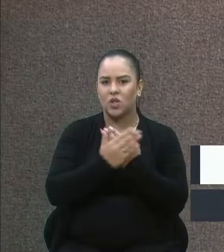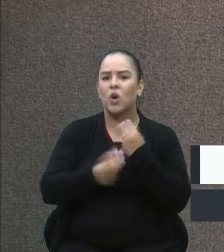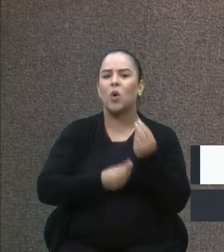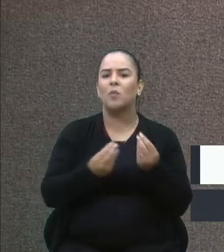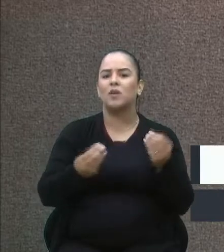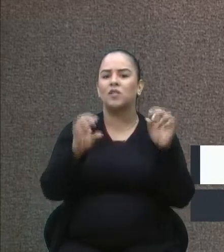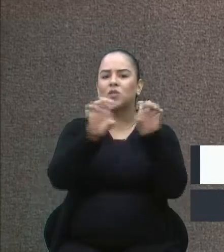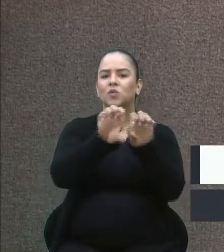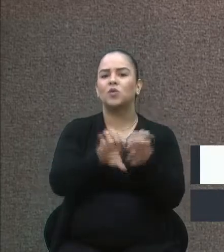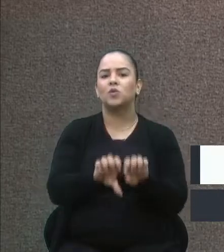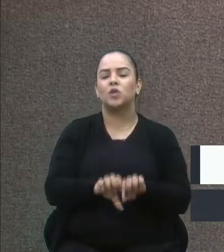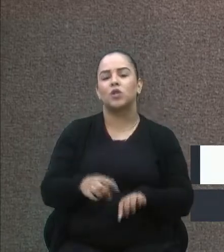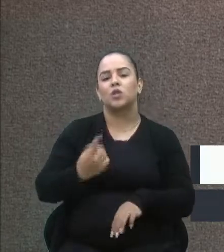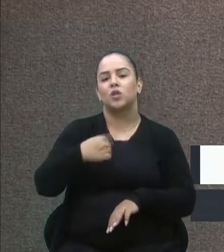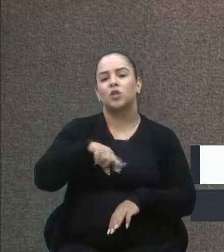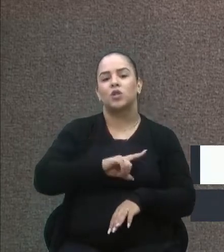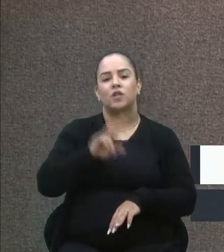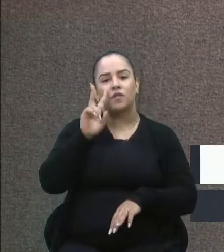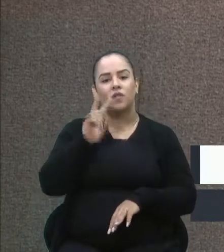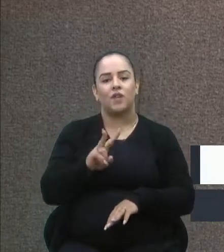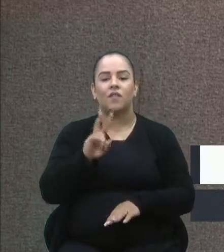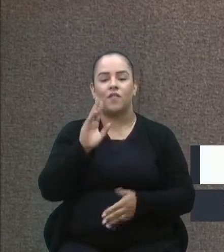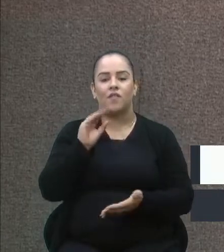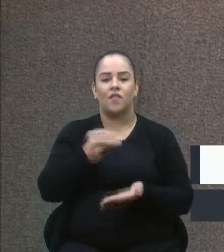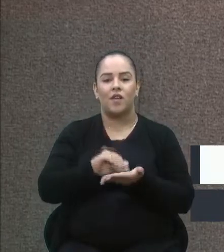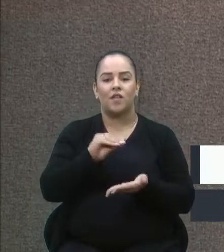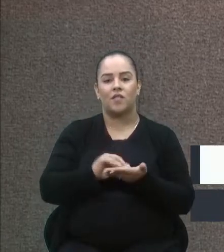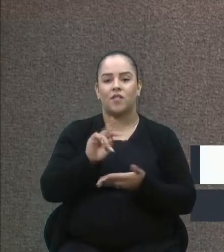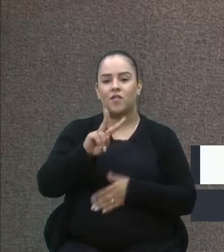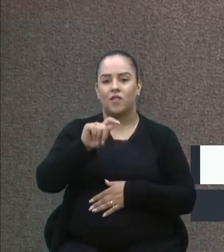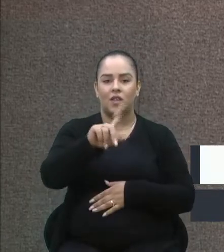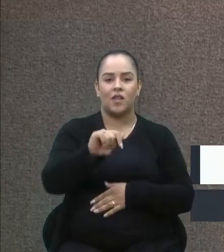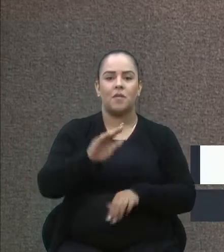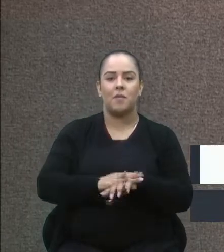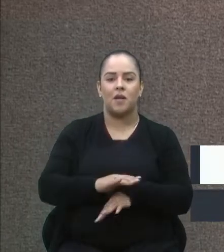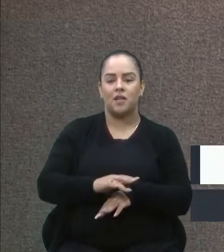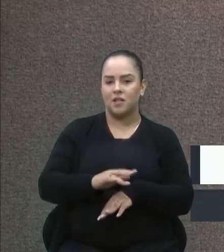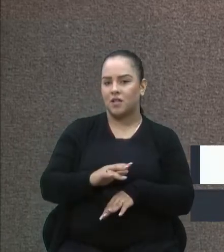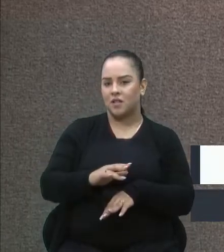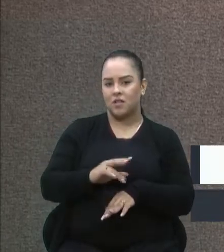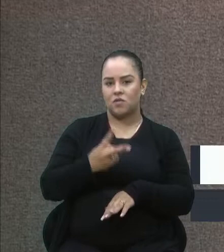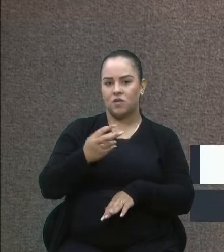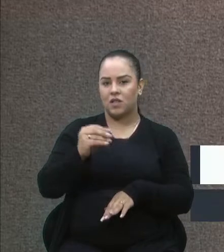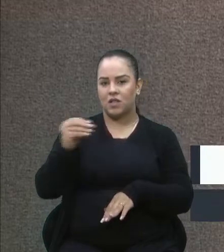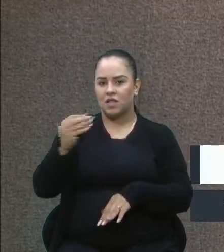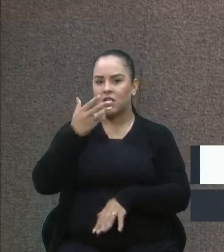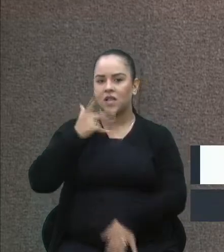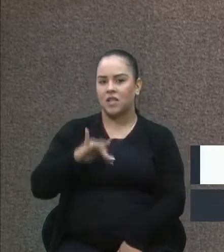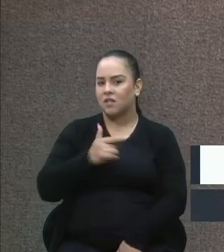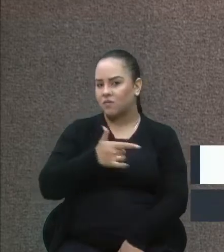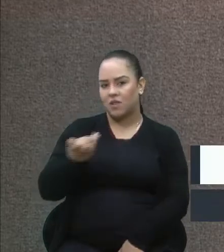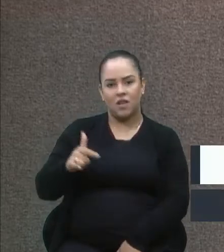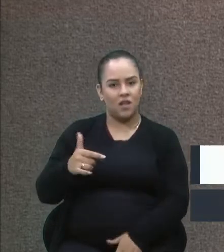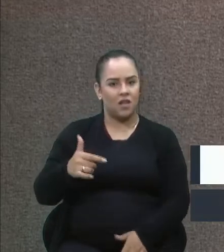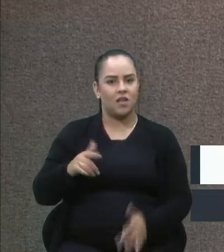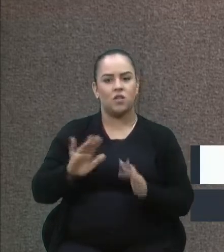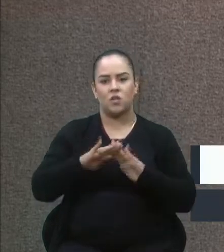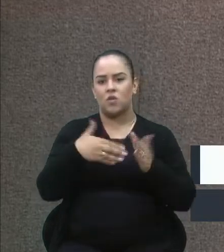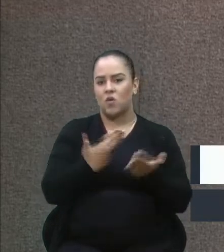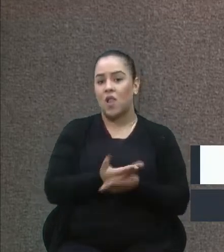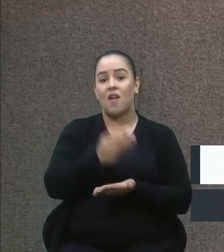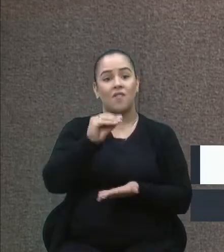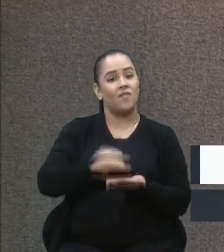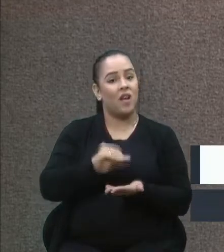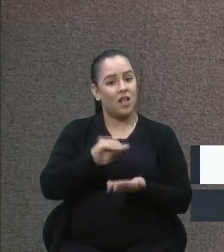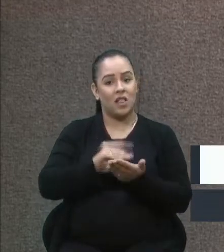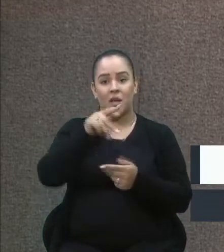Então a gente vê que faltam vagas, mais de 200 crianças estão sem escolas no município, a gente sabe que falta manutenção nas escolas, a gente